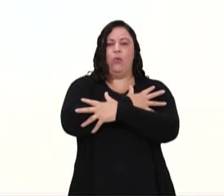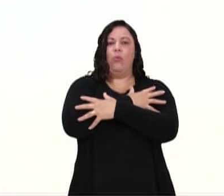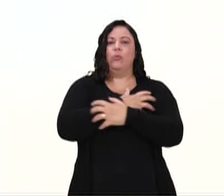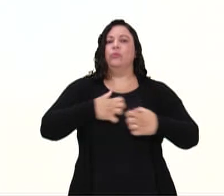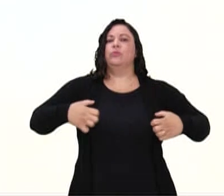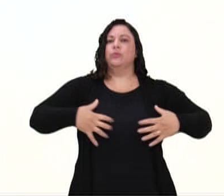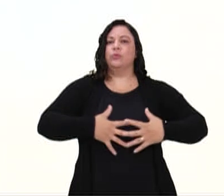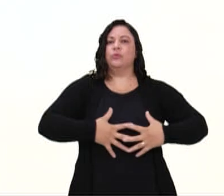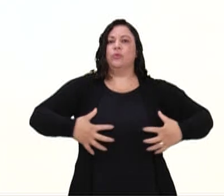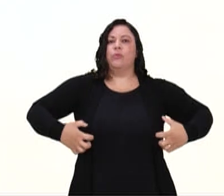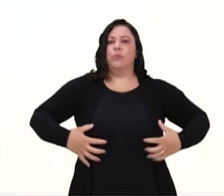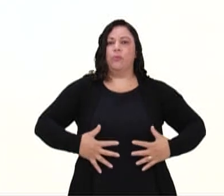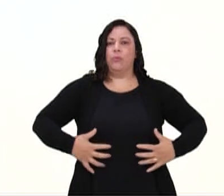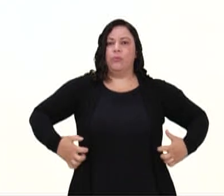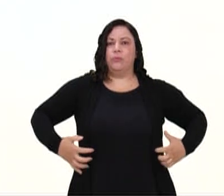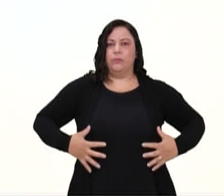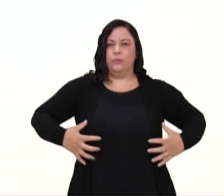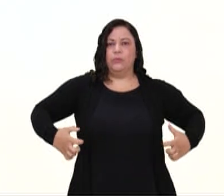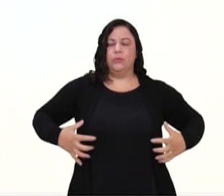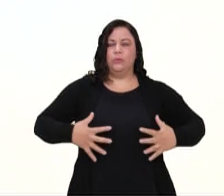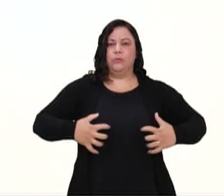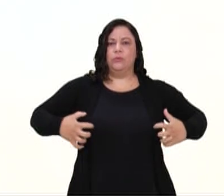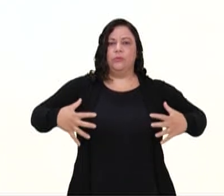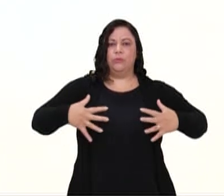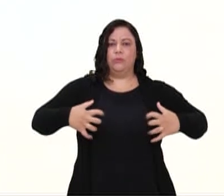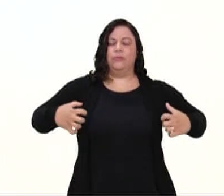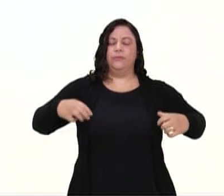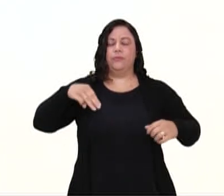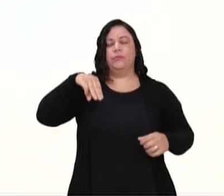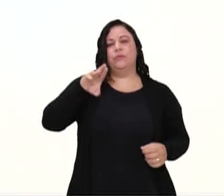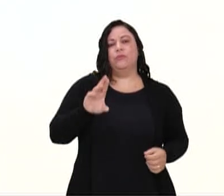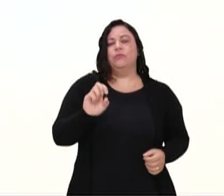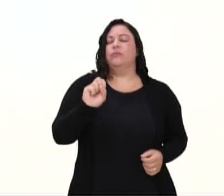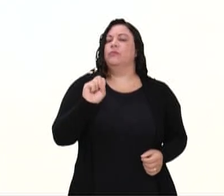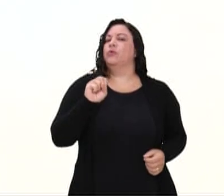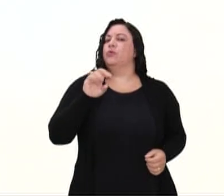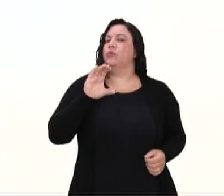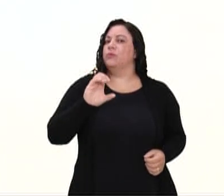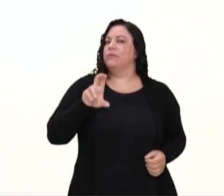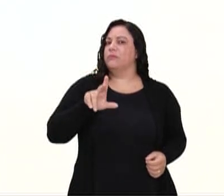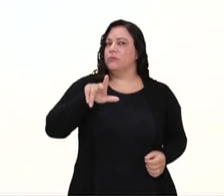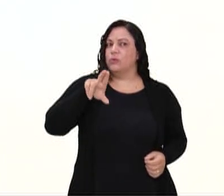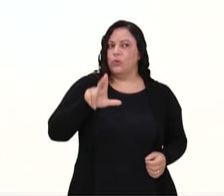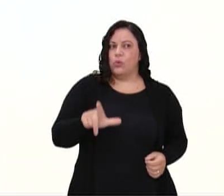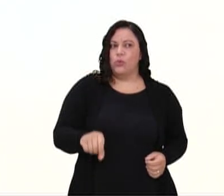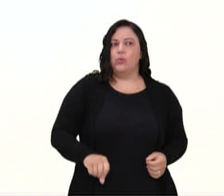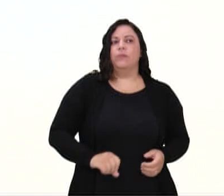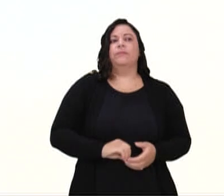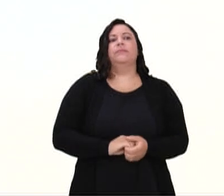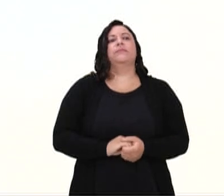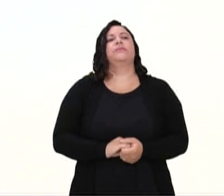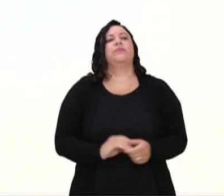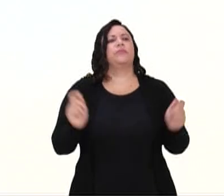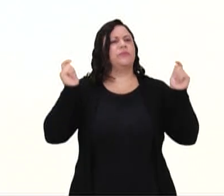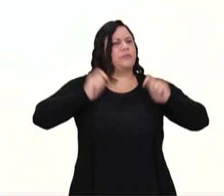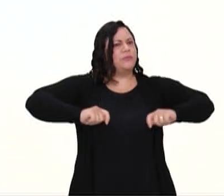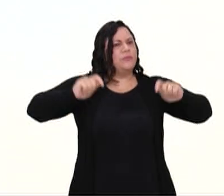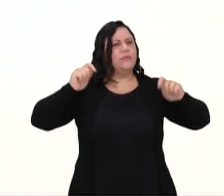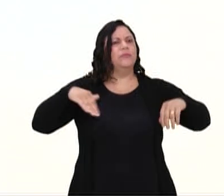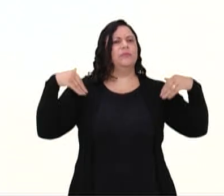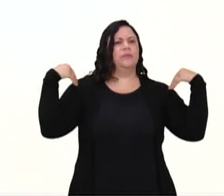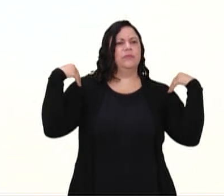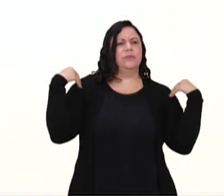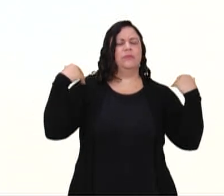A nossa aptidão muscular, que é a questão do trabalho de força e de resistência dos nossos músculos. A